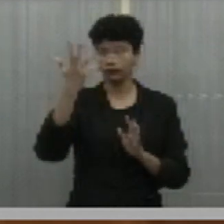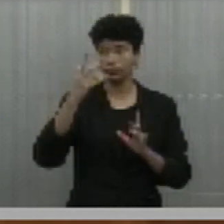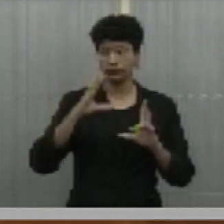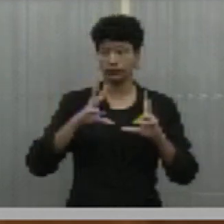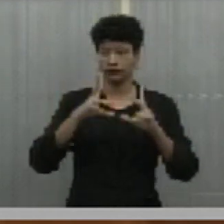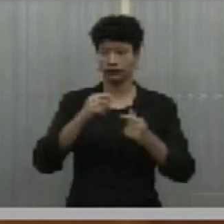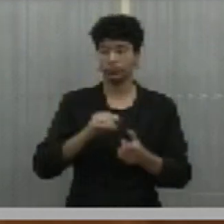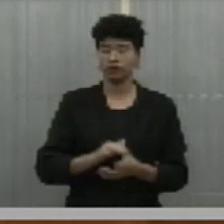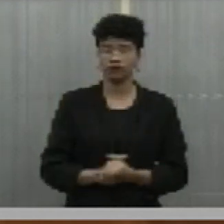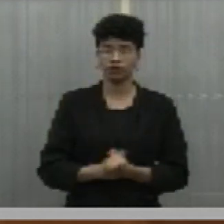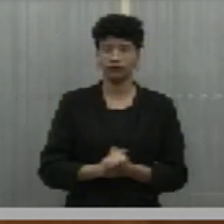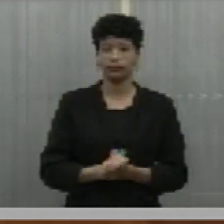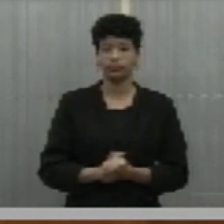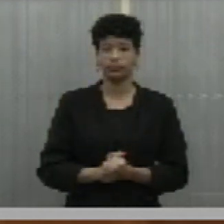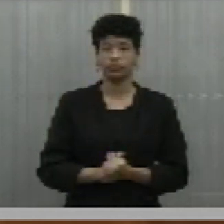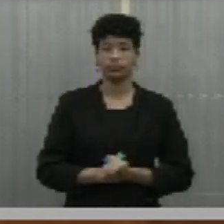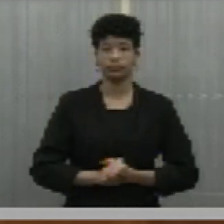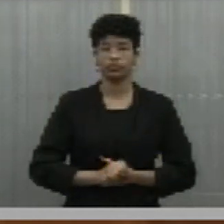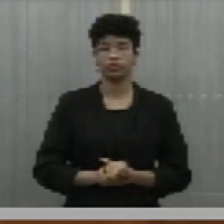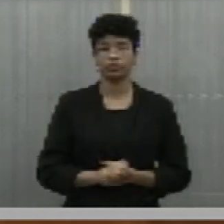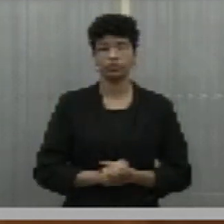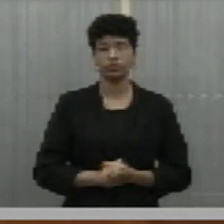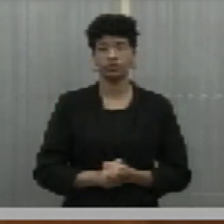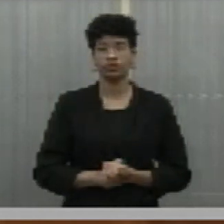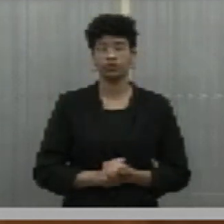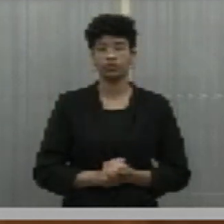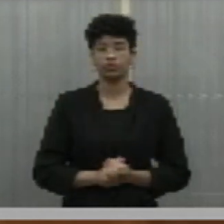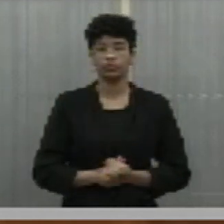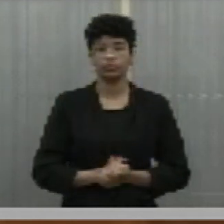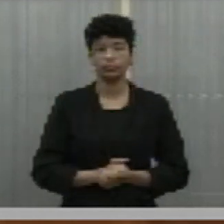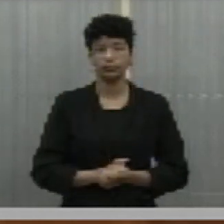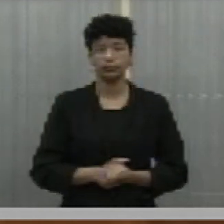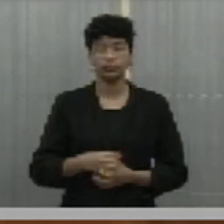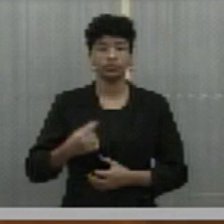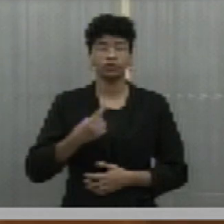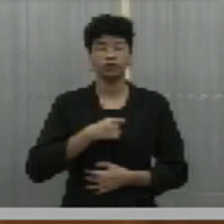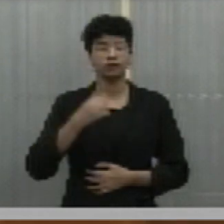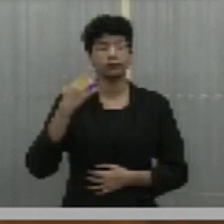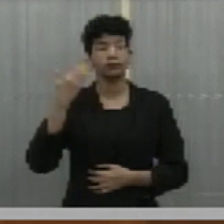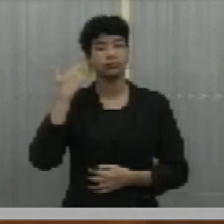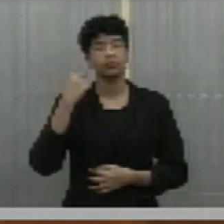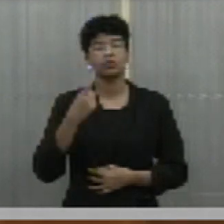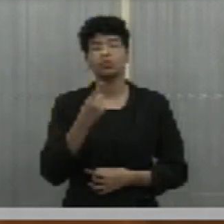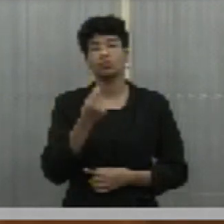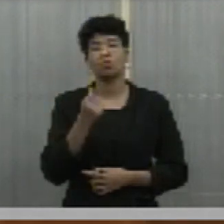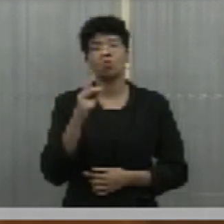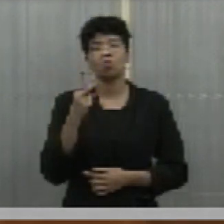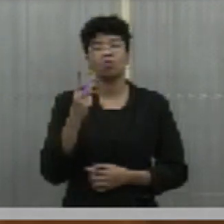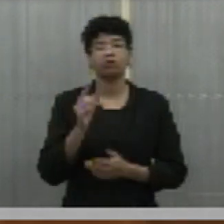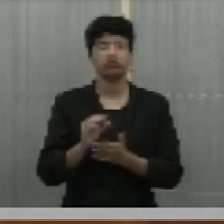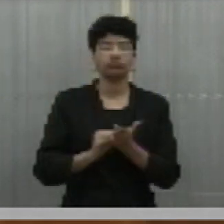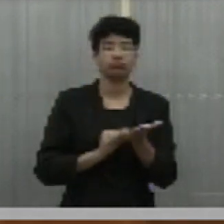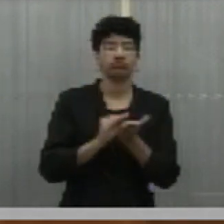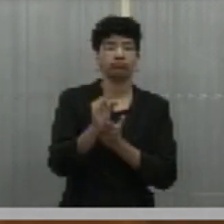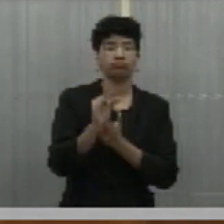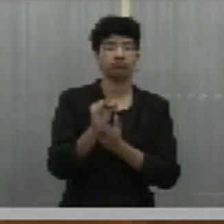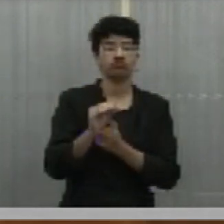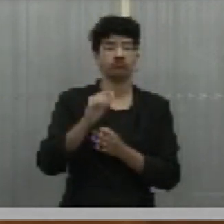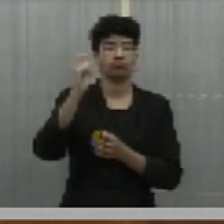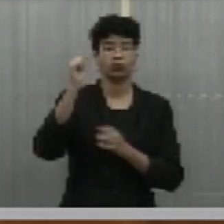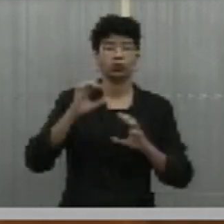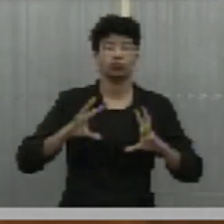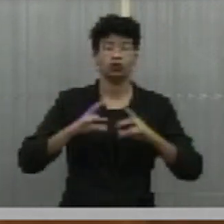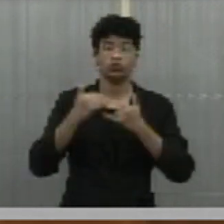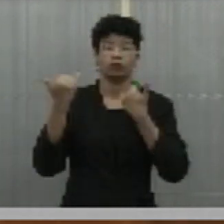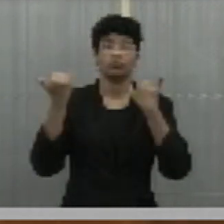a gente, inclusive, vai fazer esse pedido para que ele possa... Nós queremos saber quanto é que eles investiram nesse projeto Luz para Todos, porque